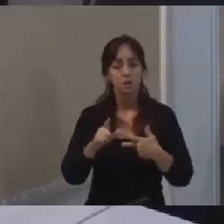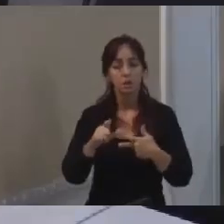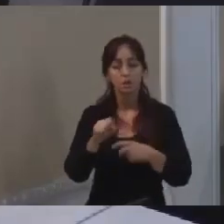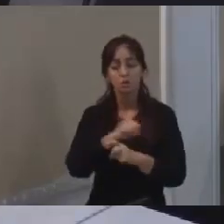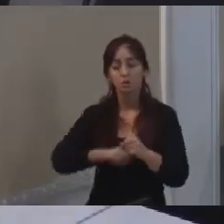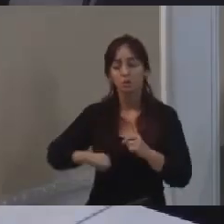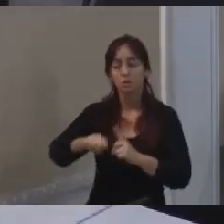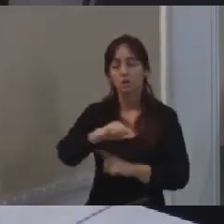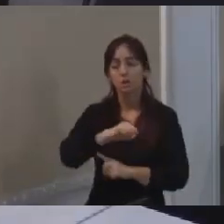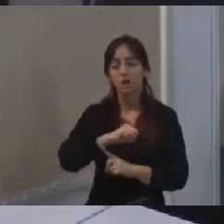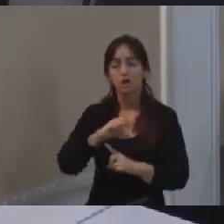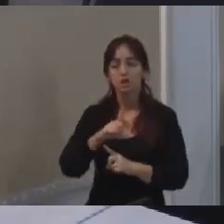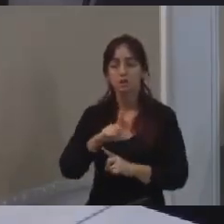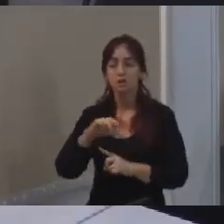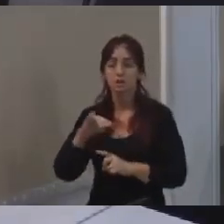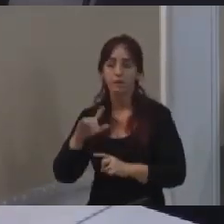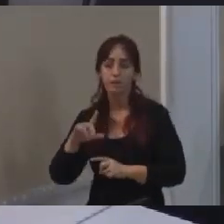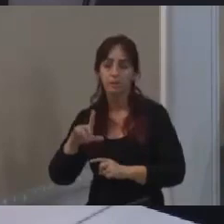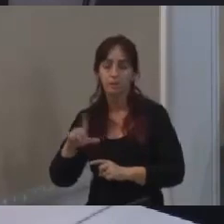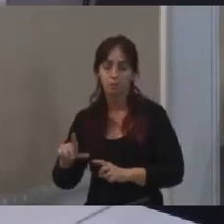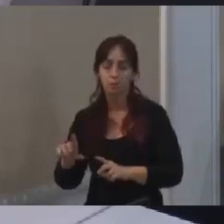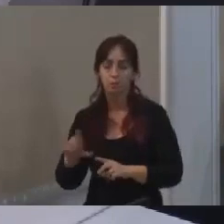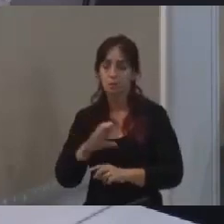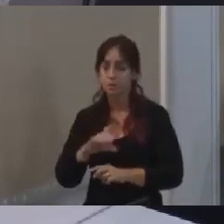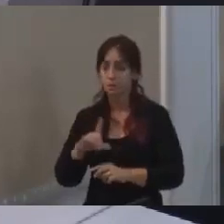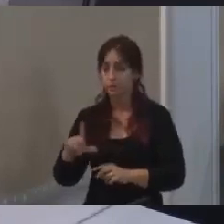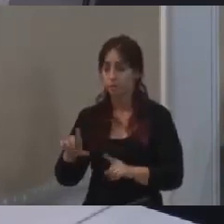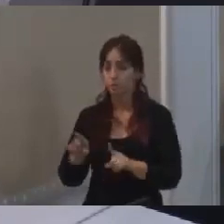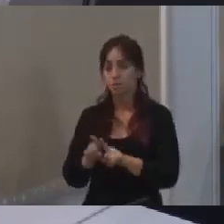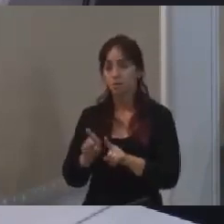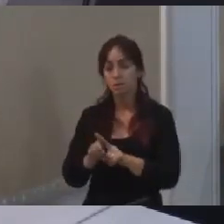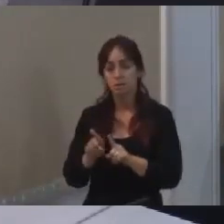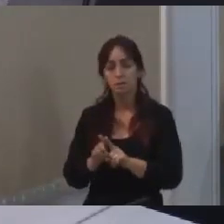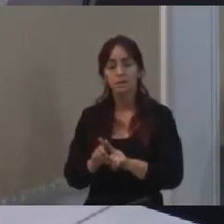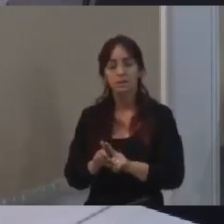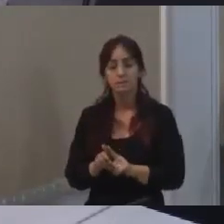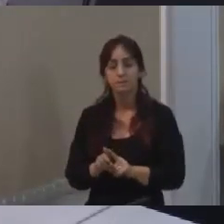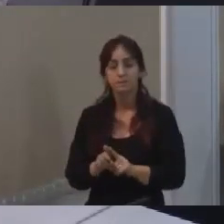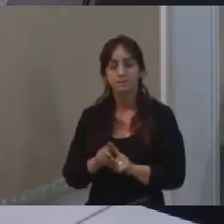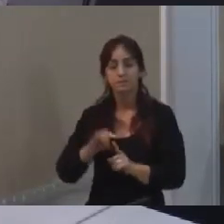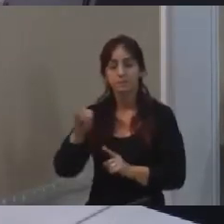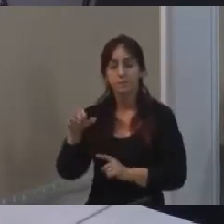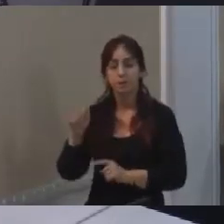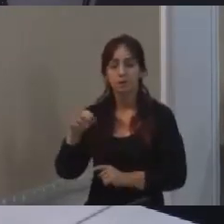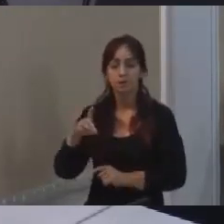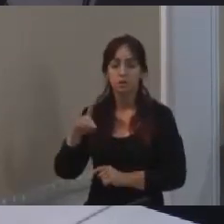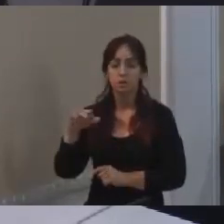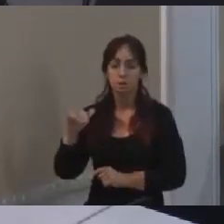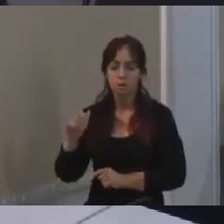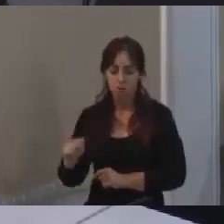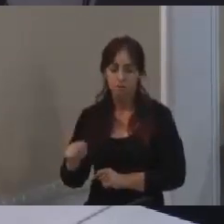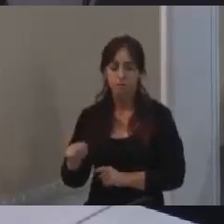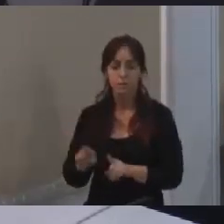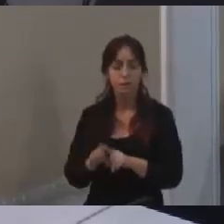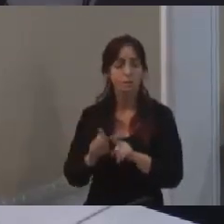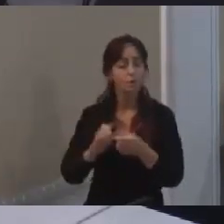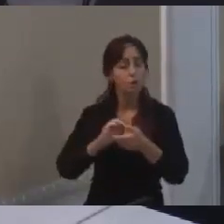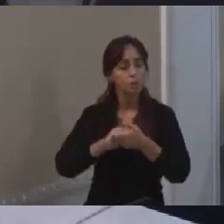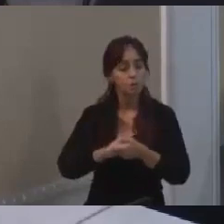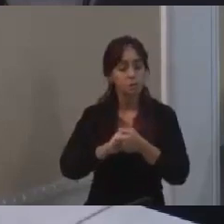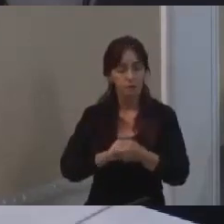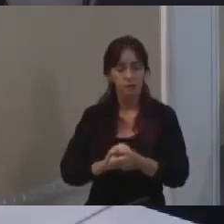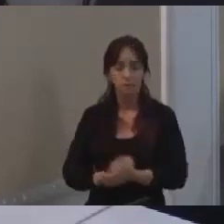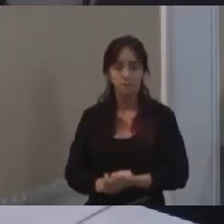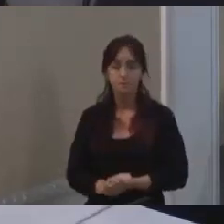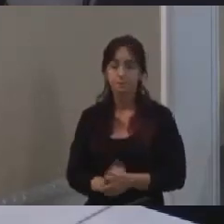aqui a senhora Jandira, em nome dela eu cumprimento todos da Sociedade Civil que estão aqui presentes. E eu